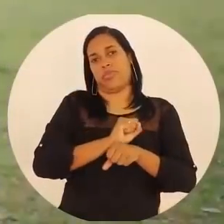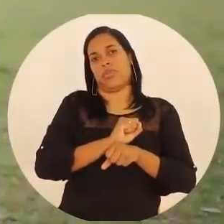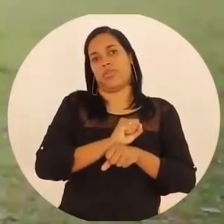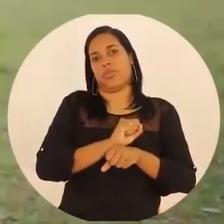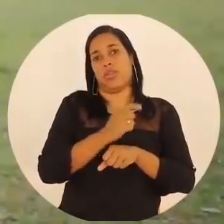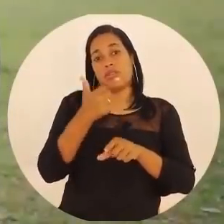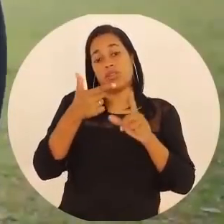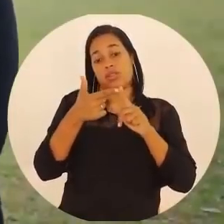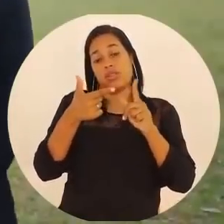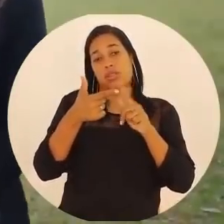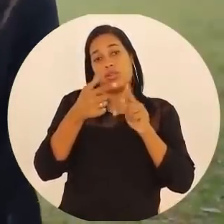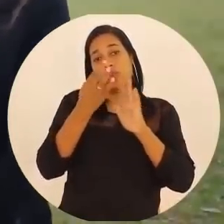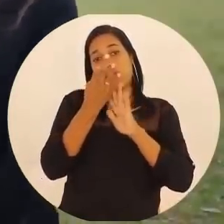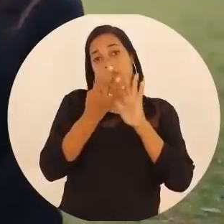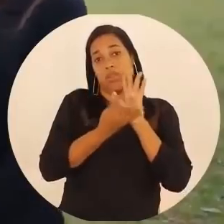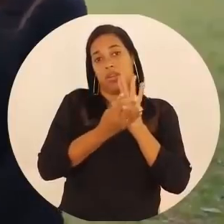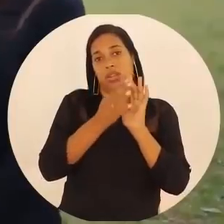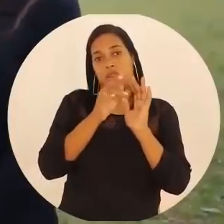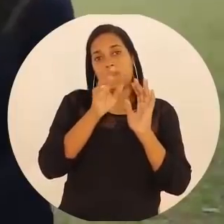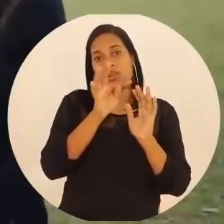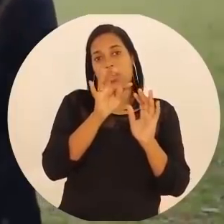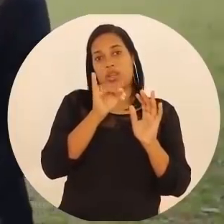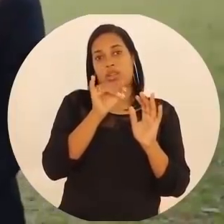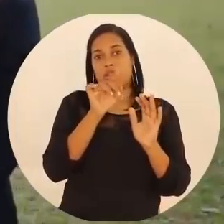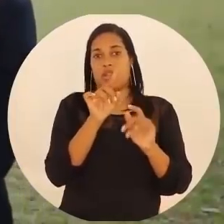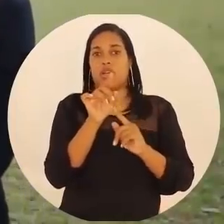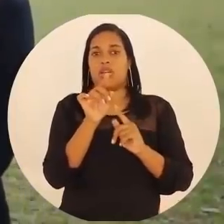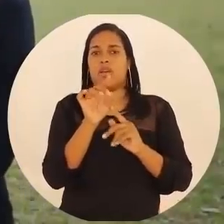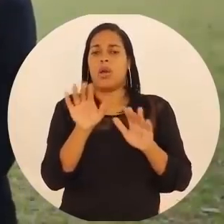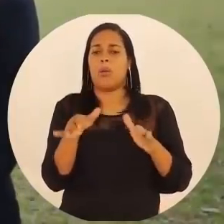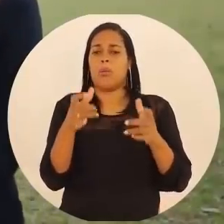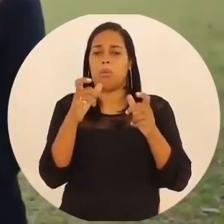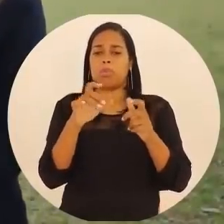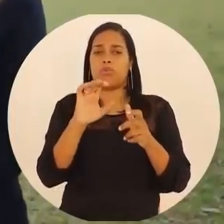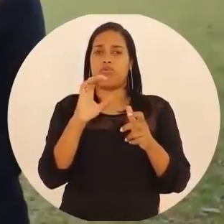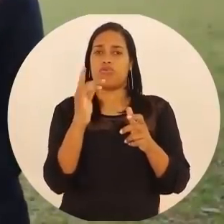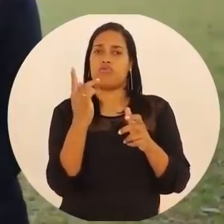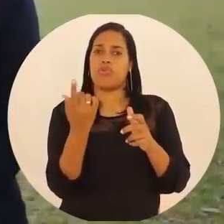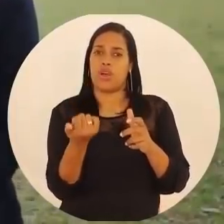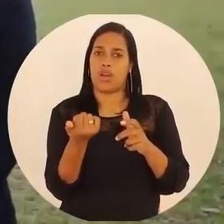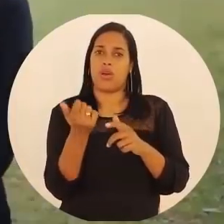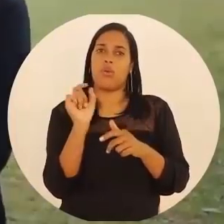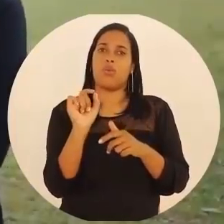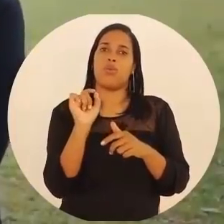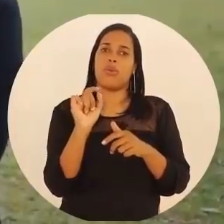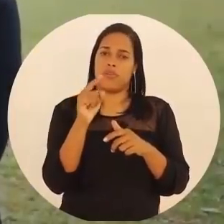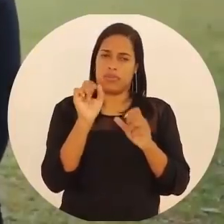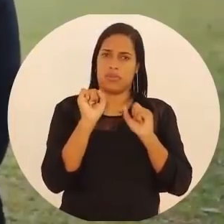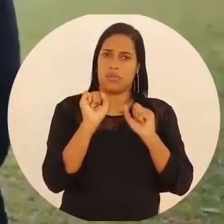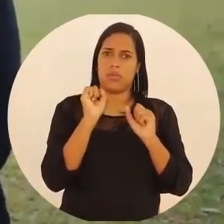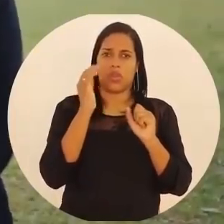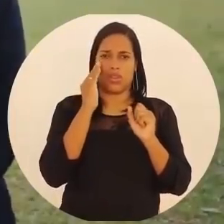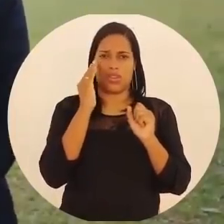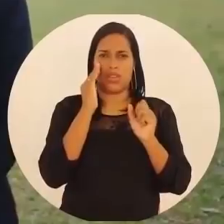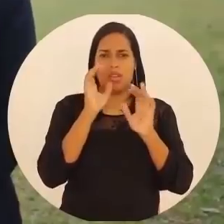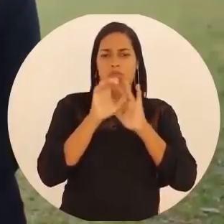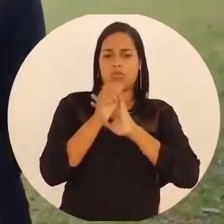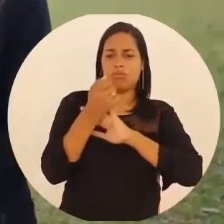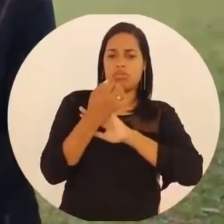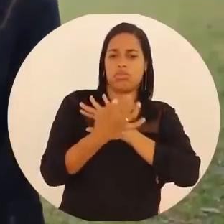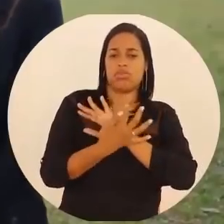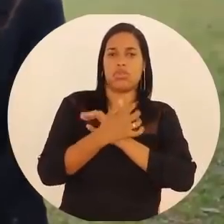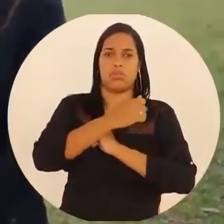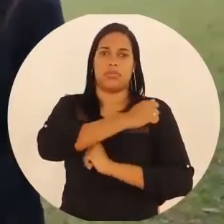Nesse contexto de T&D, Adriana, onde é que o chá está envolvido? O que é o chá? Você poderia conceituar para os nossos